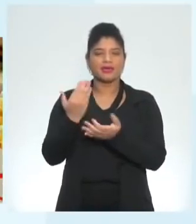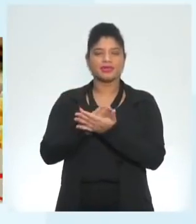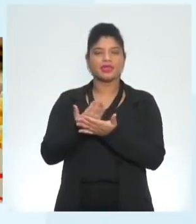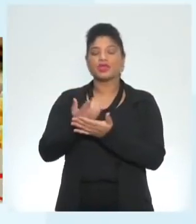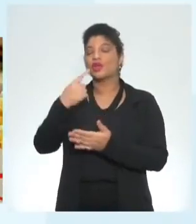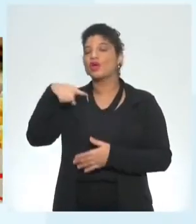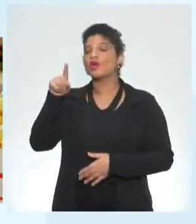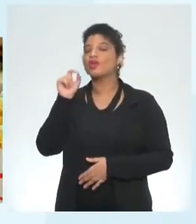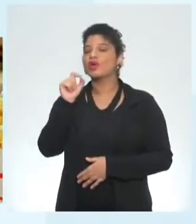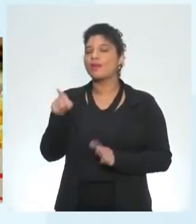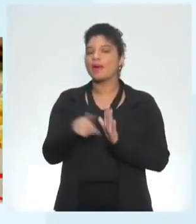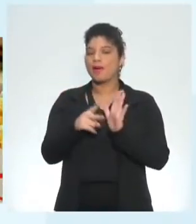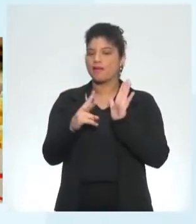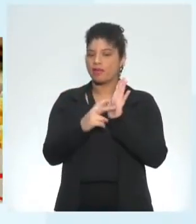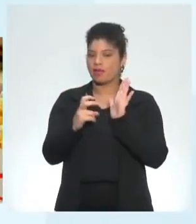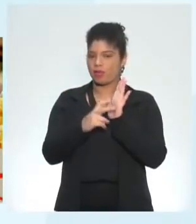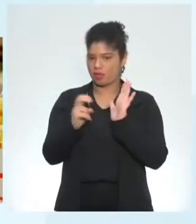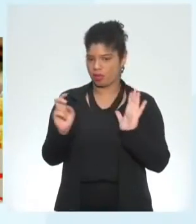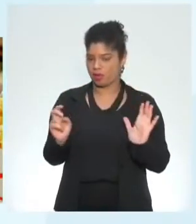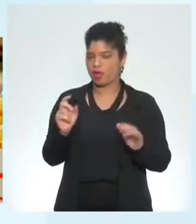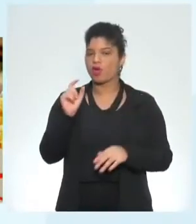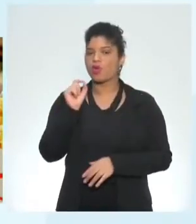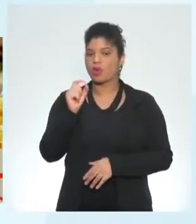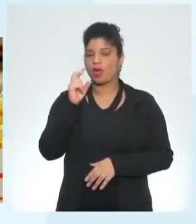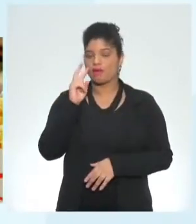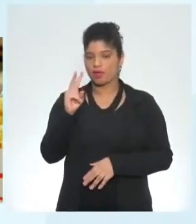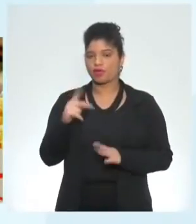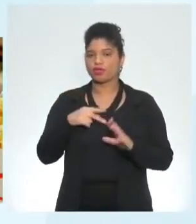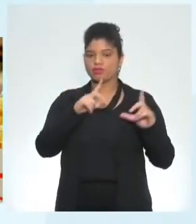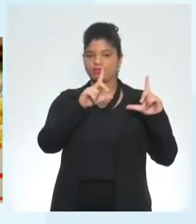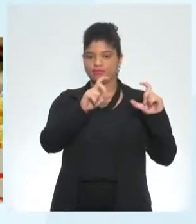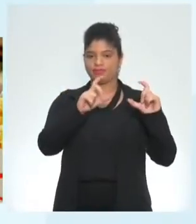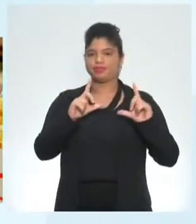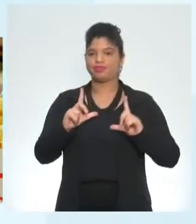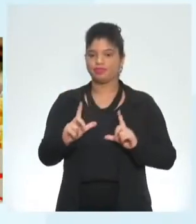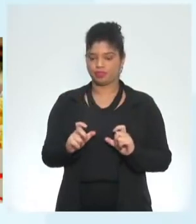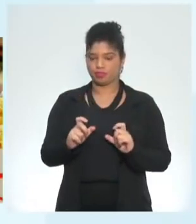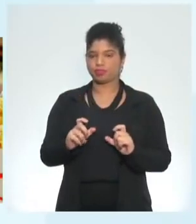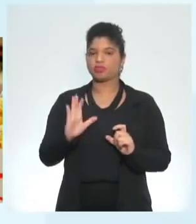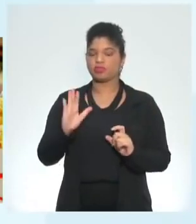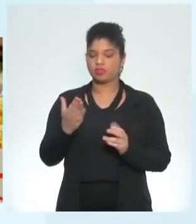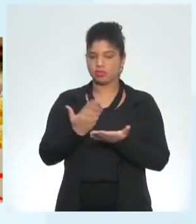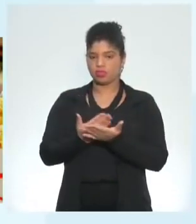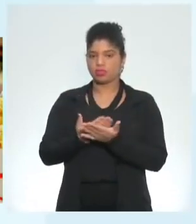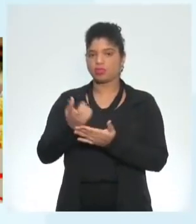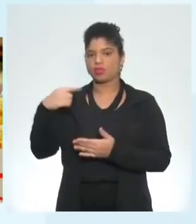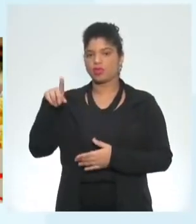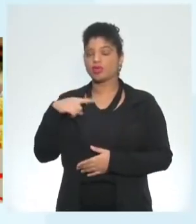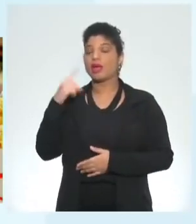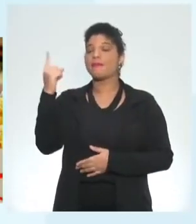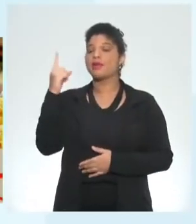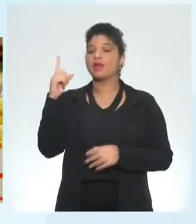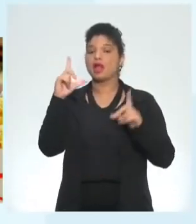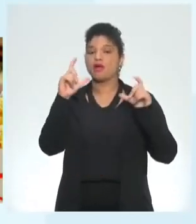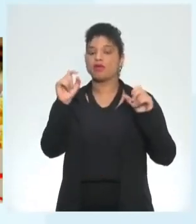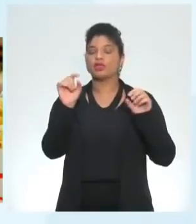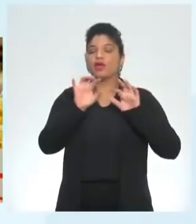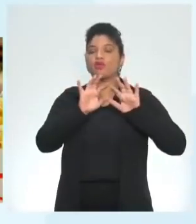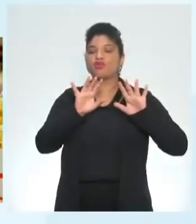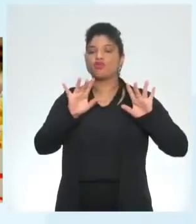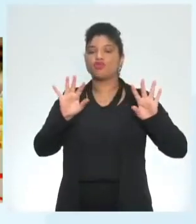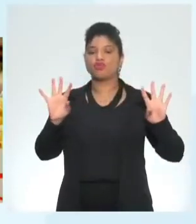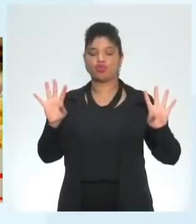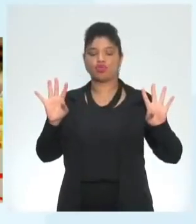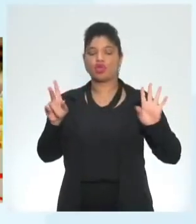falando aí de vocabulário então a gente viu aí essas imagens né nas duas últimas aulas a primeira lá tem o letreiro bem